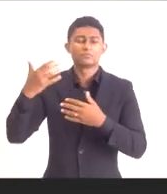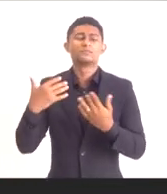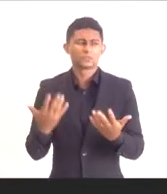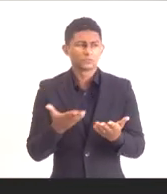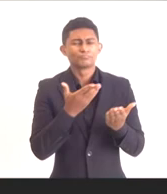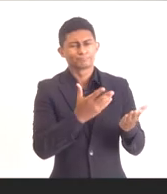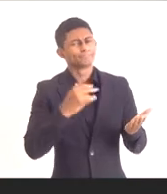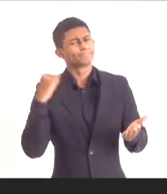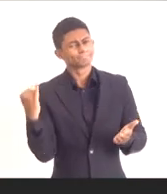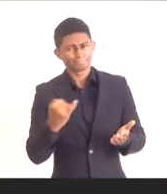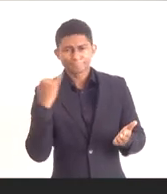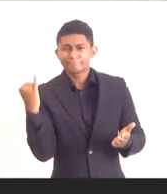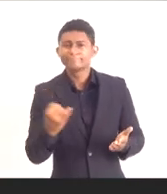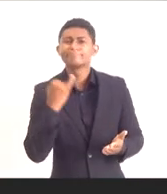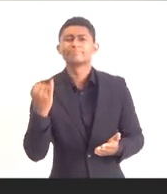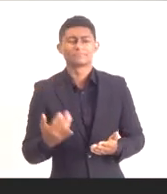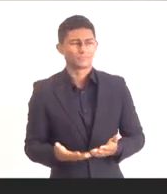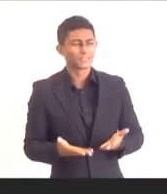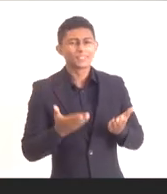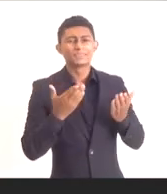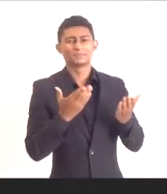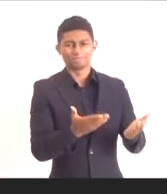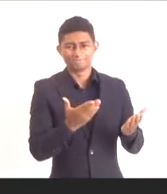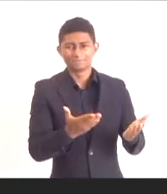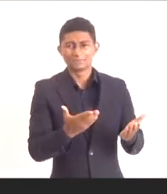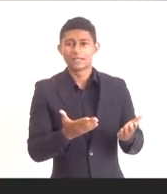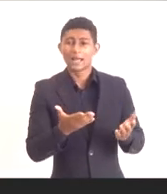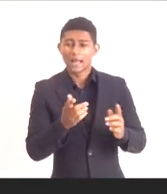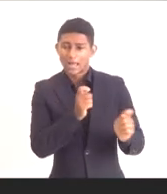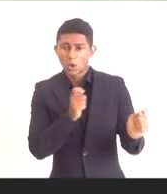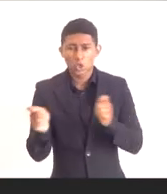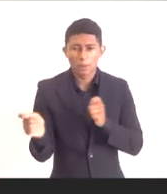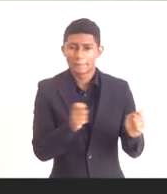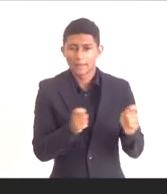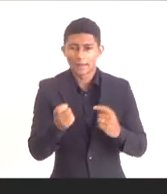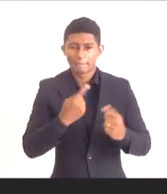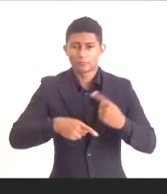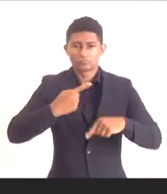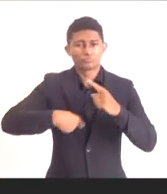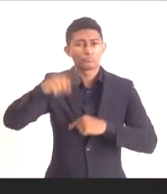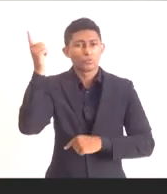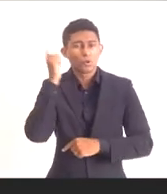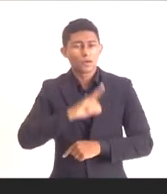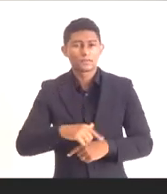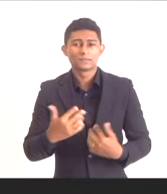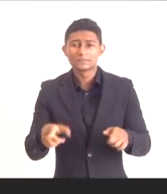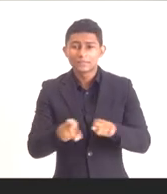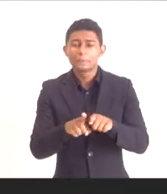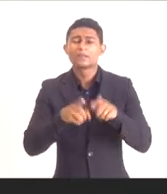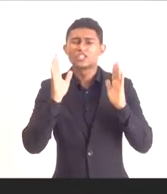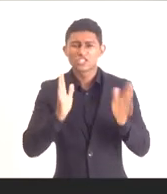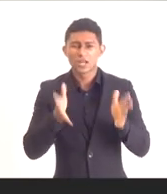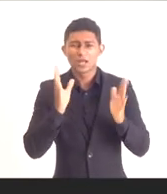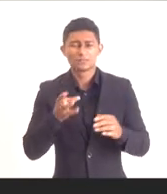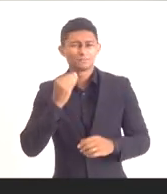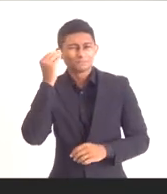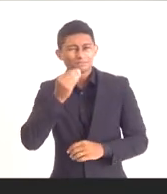efetiva e de incontestável relevância para alavancar a economia fluminense. Há exemplos de outras experiências